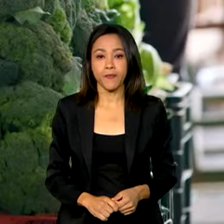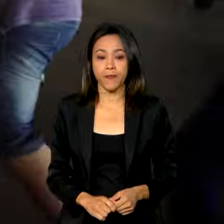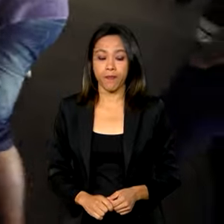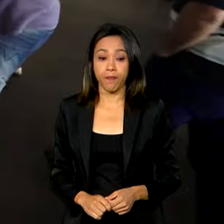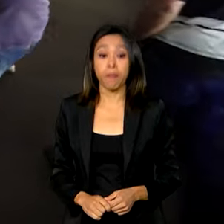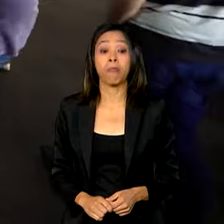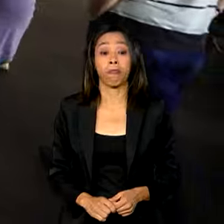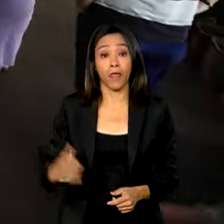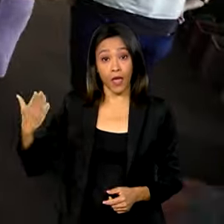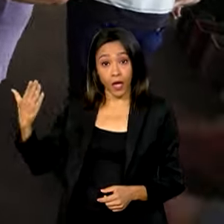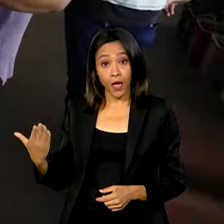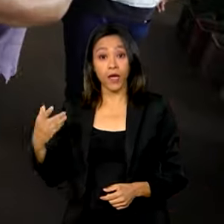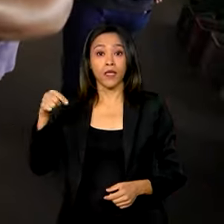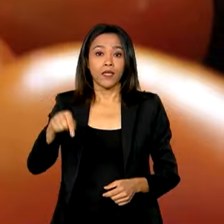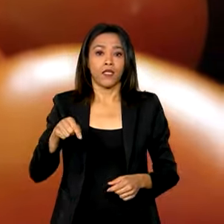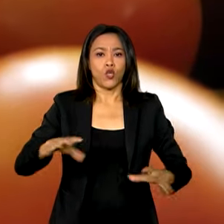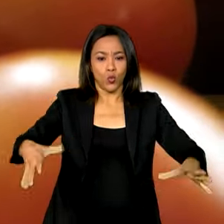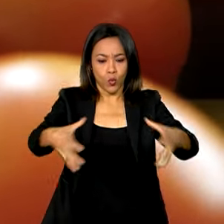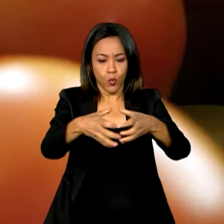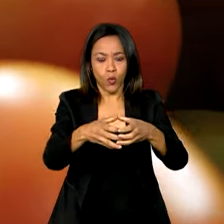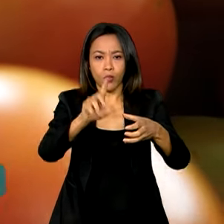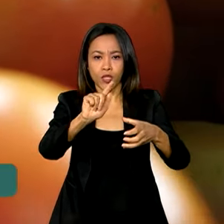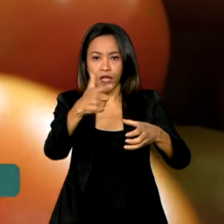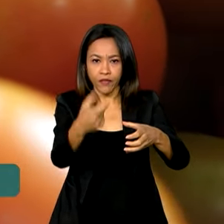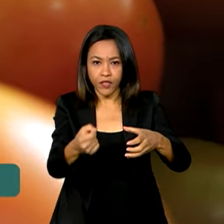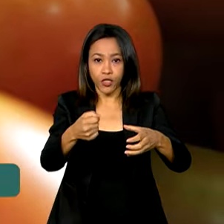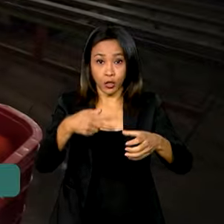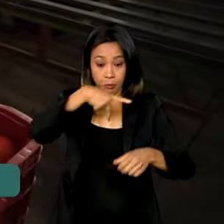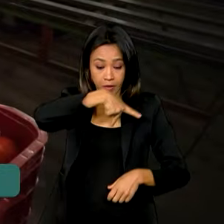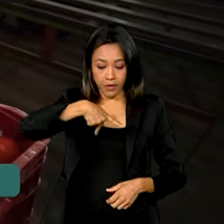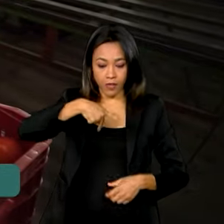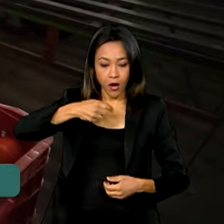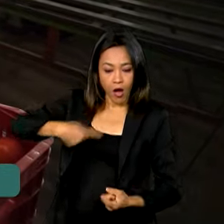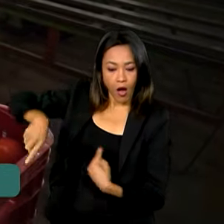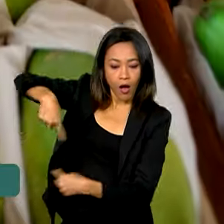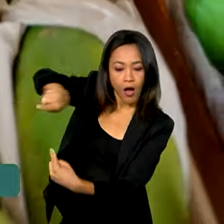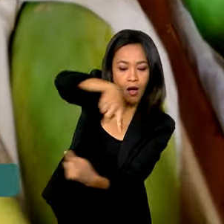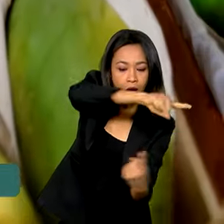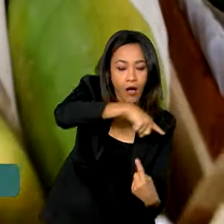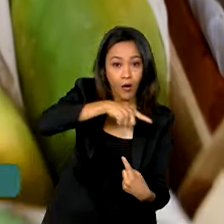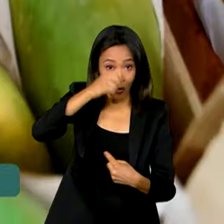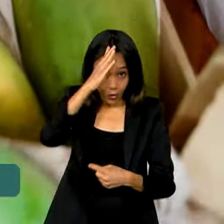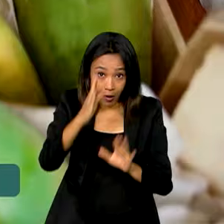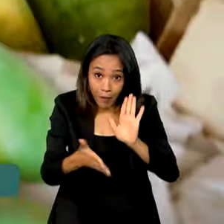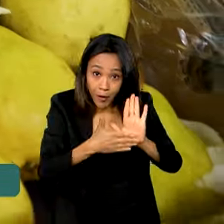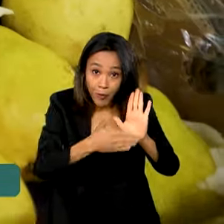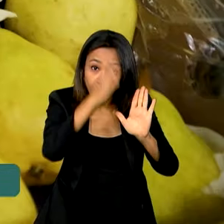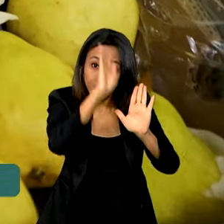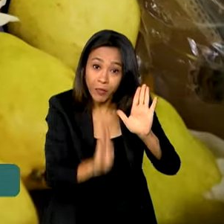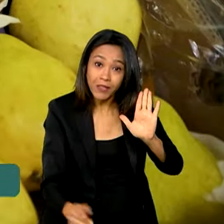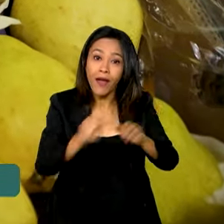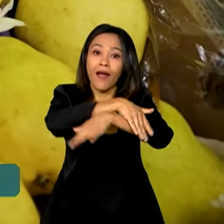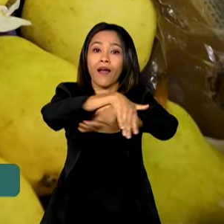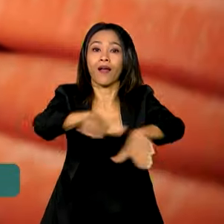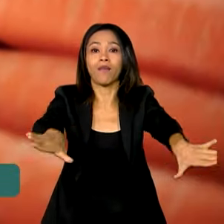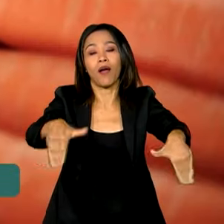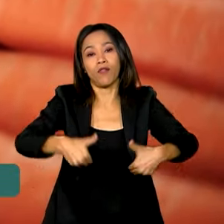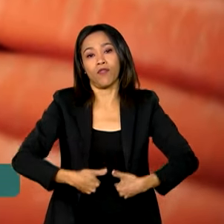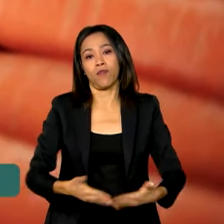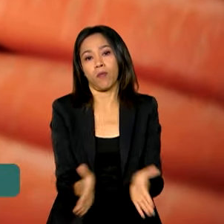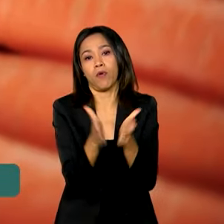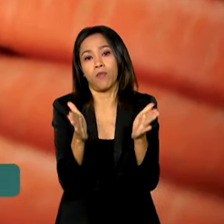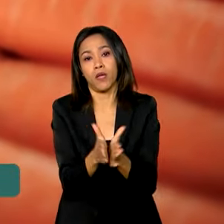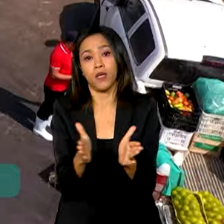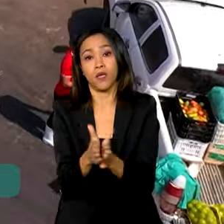Na presidência rotativa do G20, o Brasil propõe uma aliança global contra a fome e a pobreza para unir países e